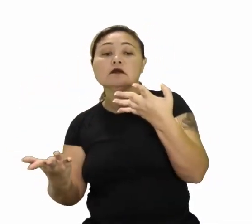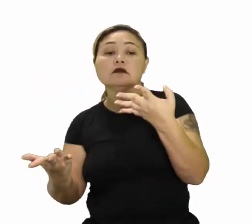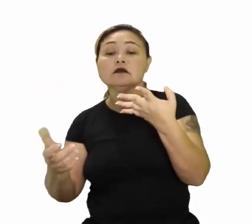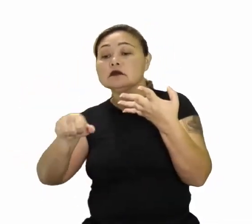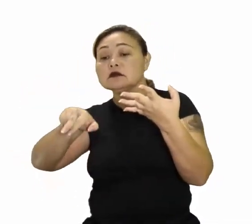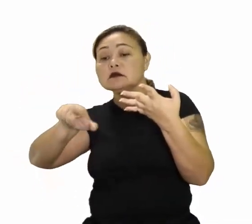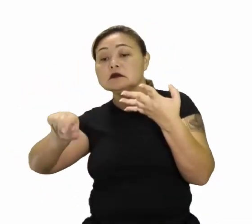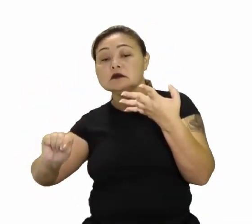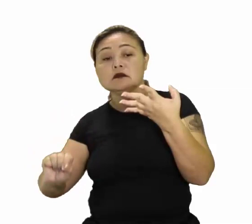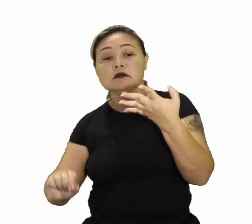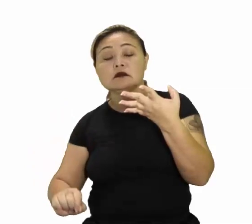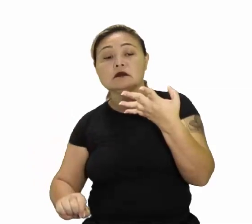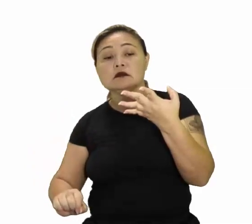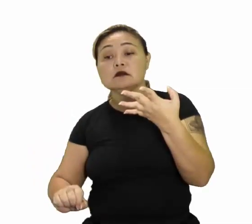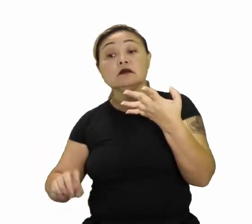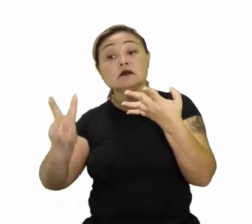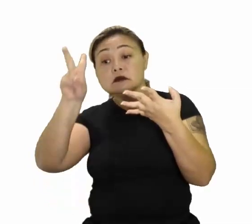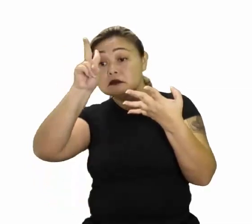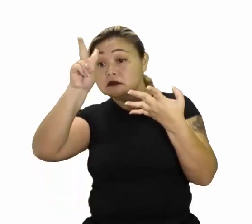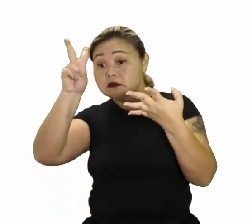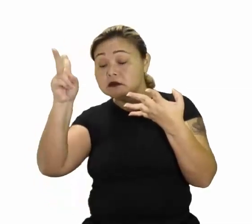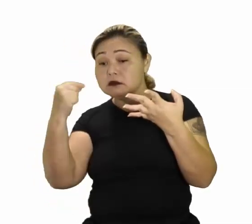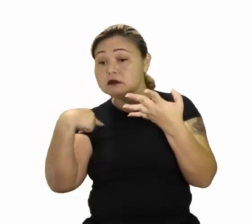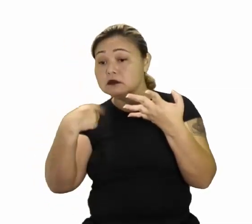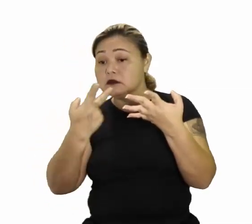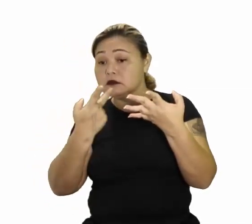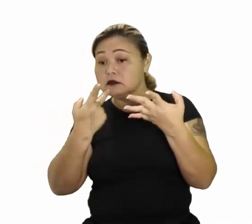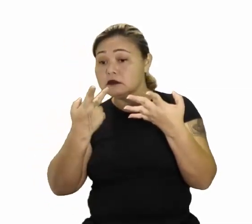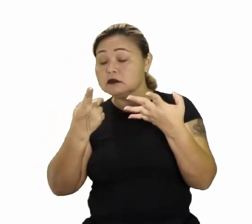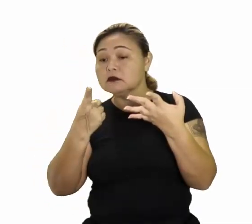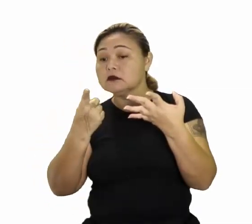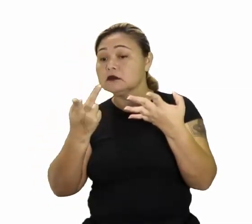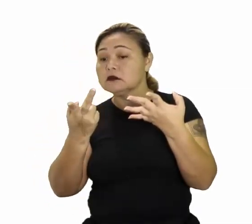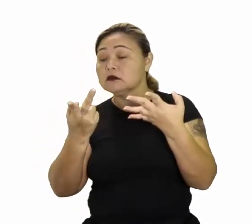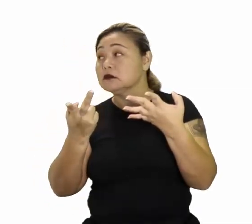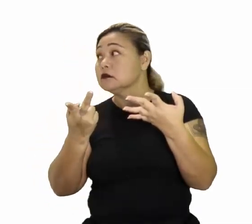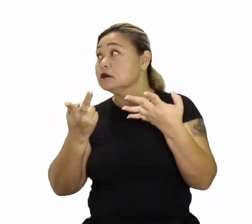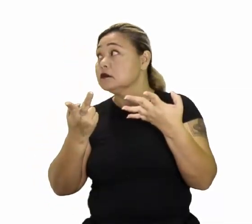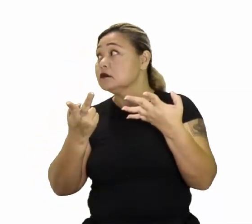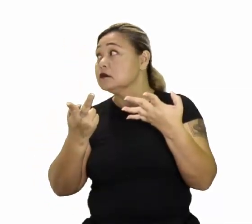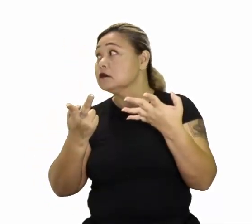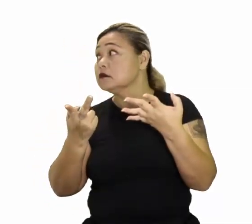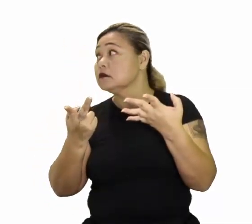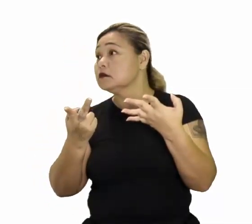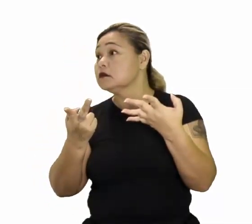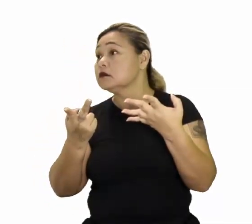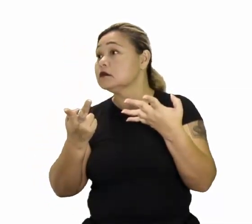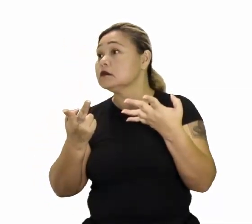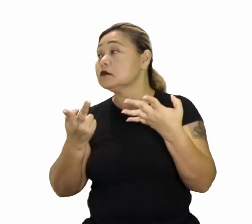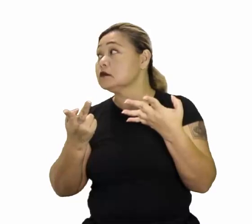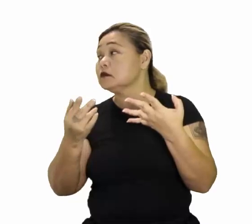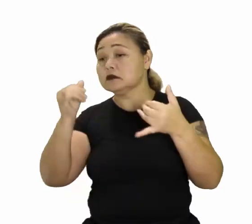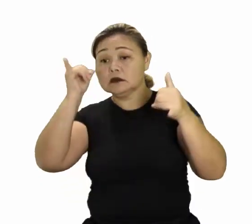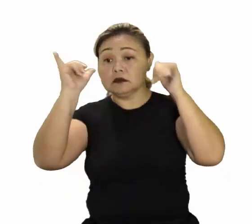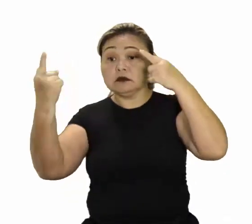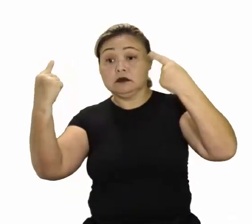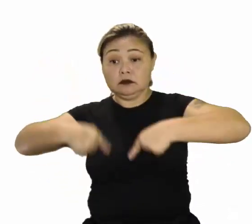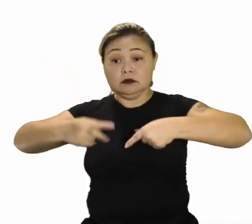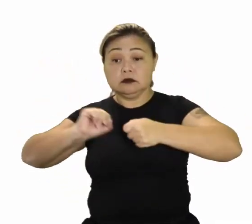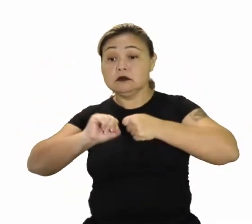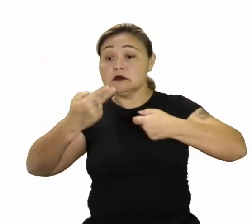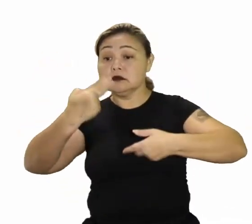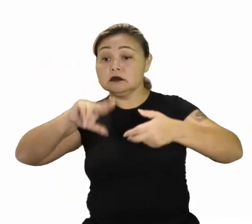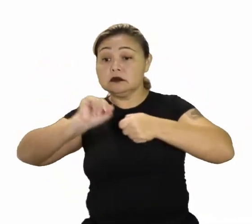Solo. Vou lembrar uma coisa. Eu falei muito sobre evitar competição